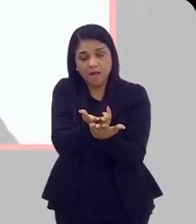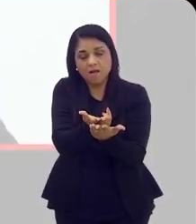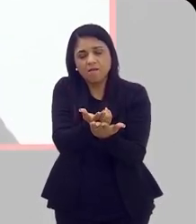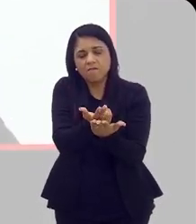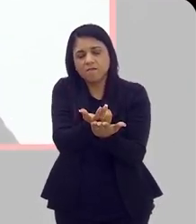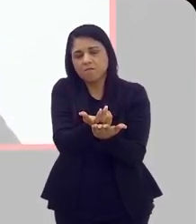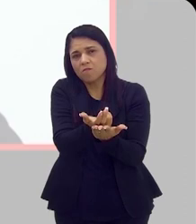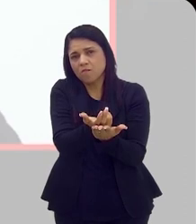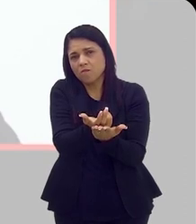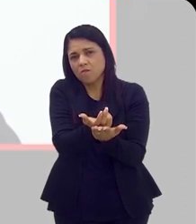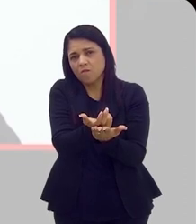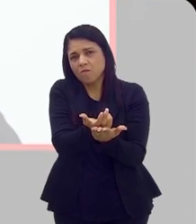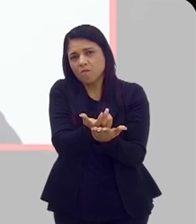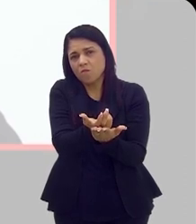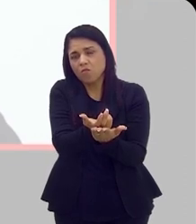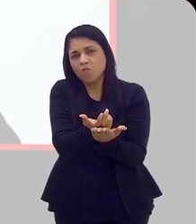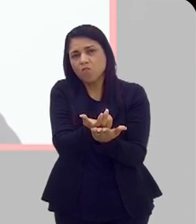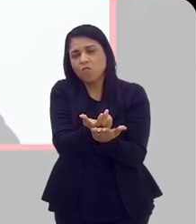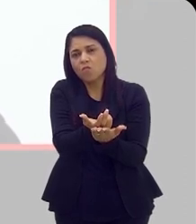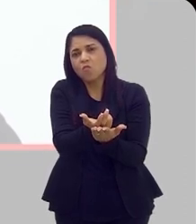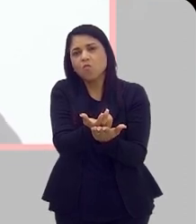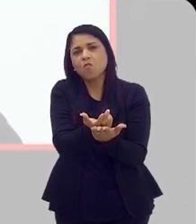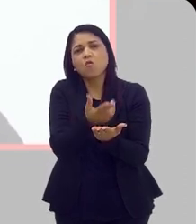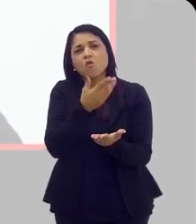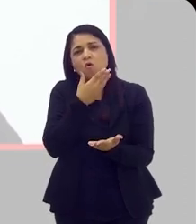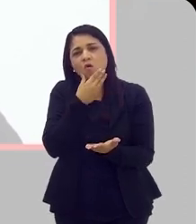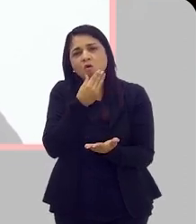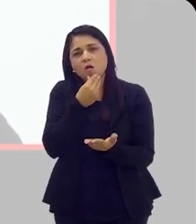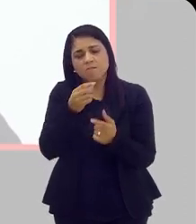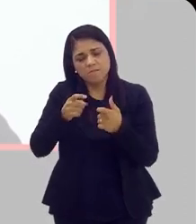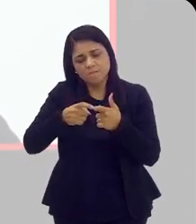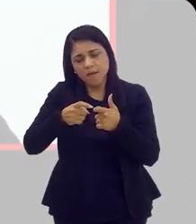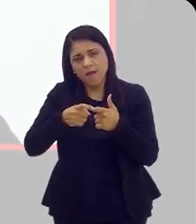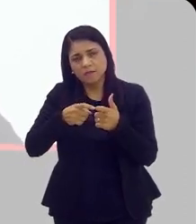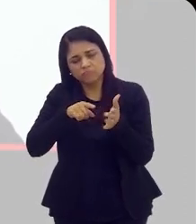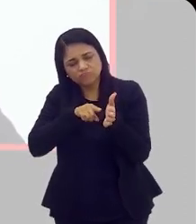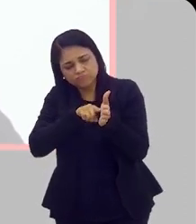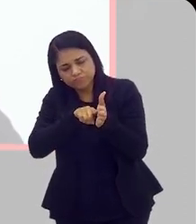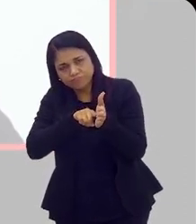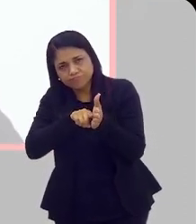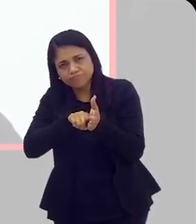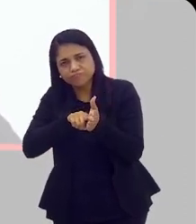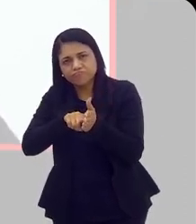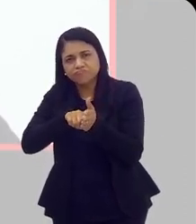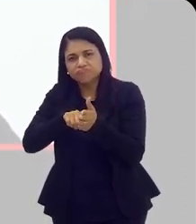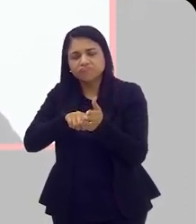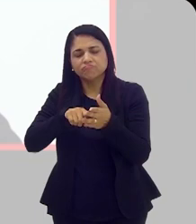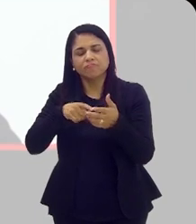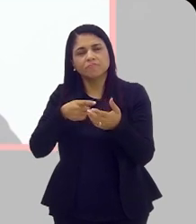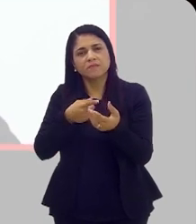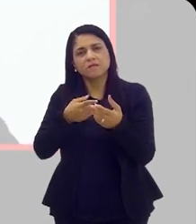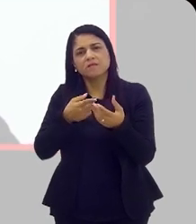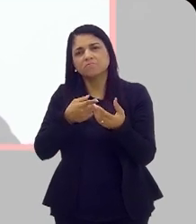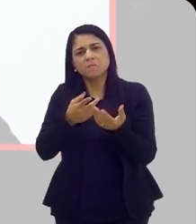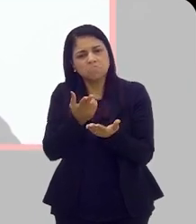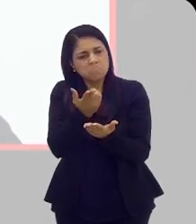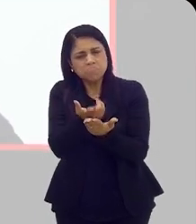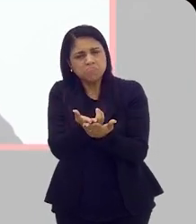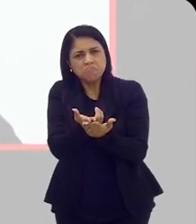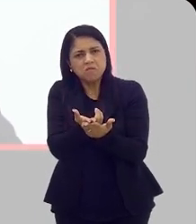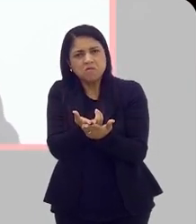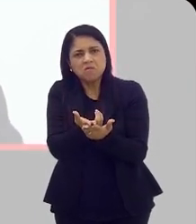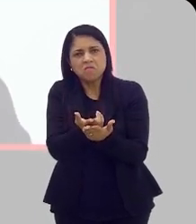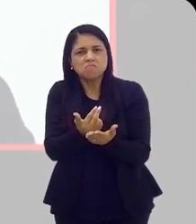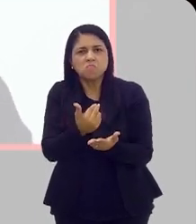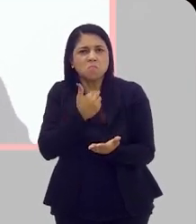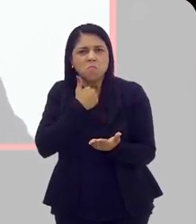perna, o joelho, e o urologista consegue examinar, ele precisa só abaixar a calça abaixo do joelho, e de barriga pra cima, não